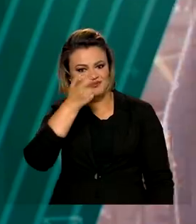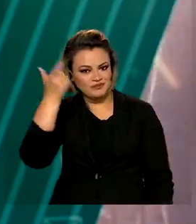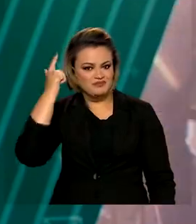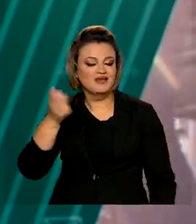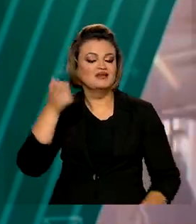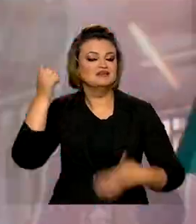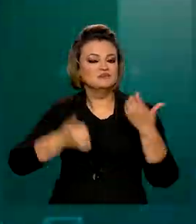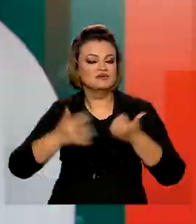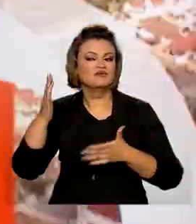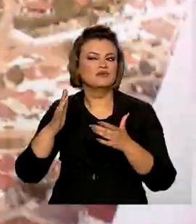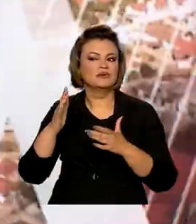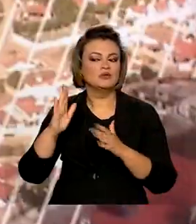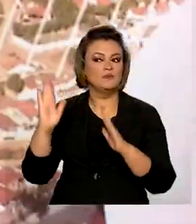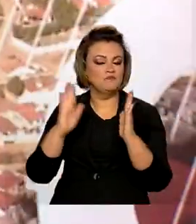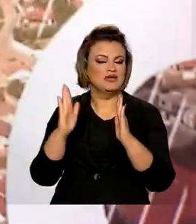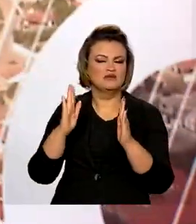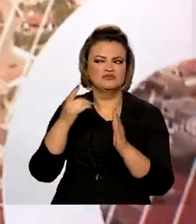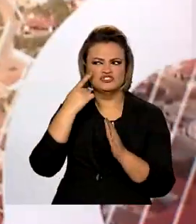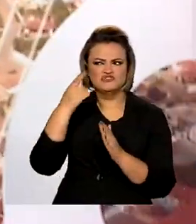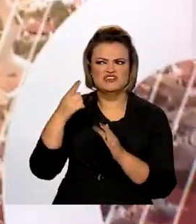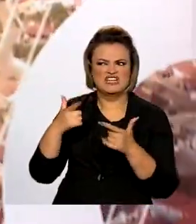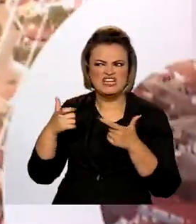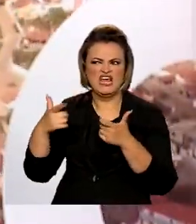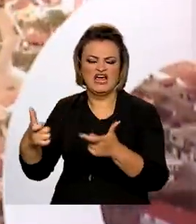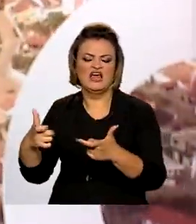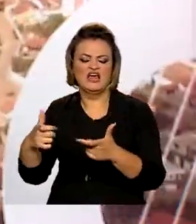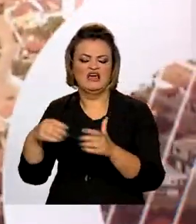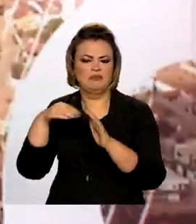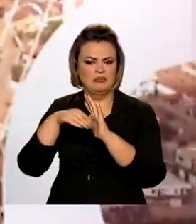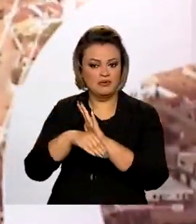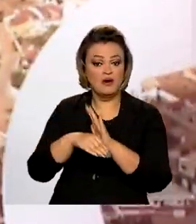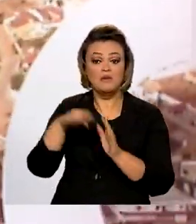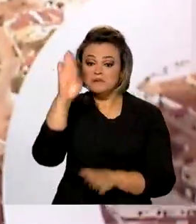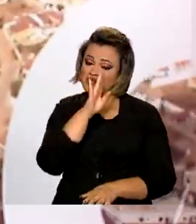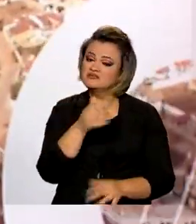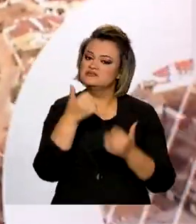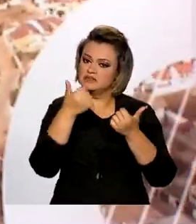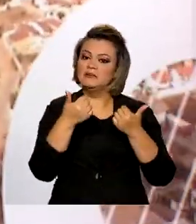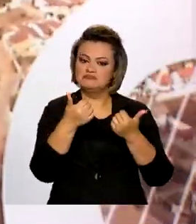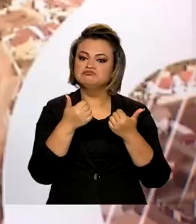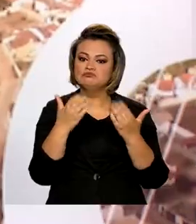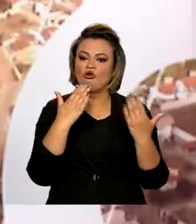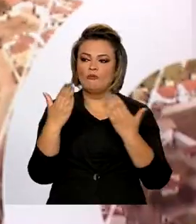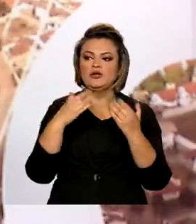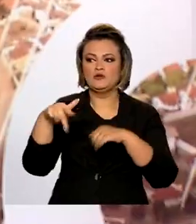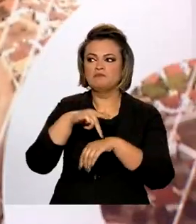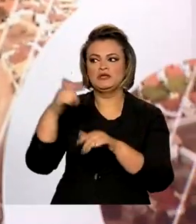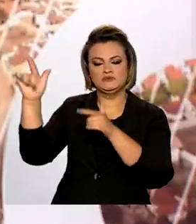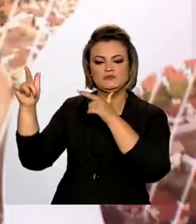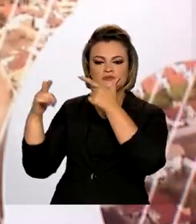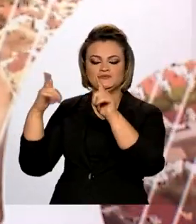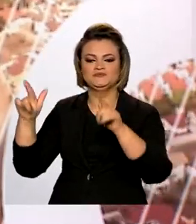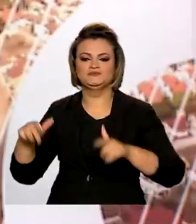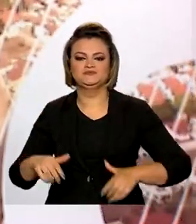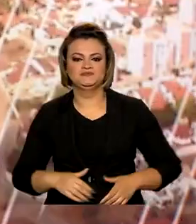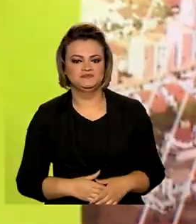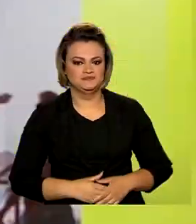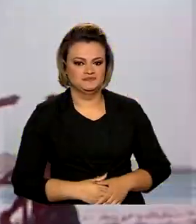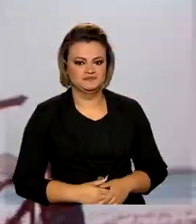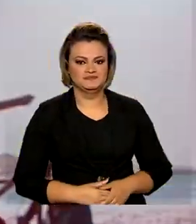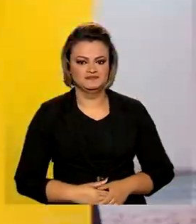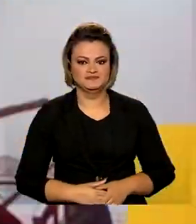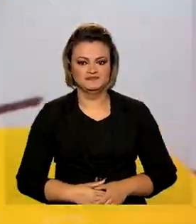ressaltou que, num cenário mundial de guerra e recessão, o Brasil se apresenta numa situação mais favorável do que grandes